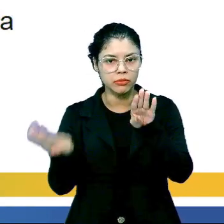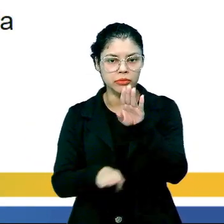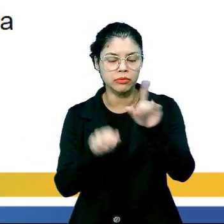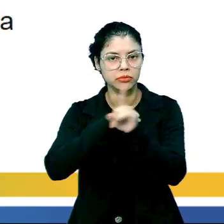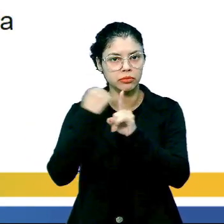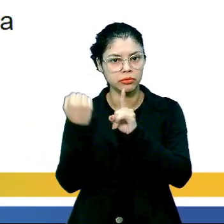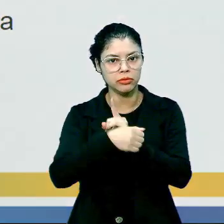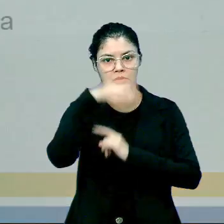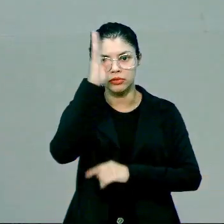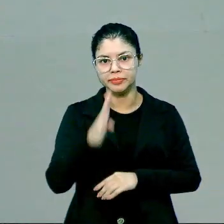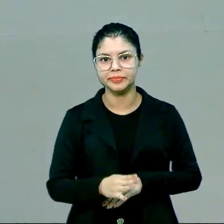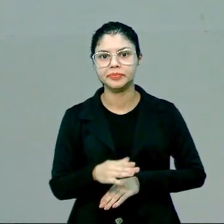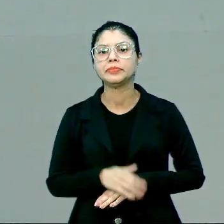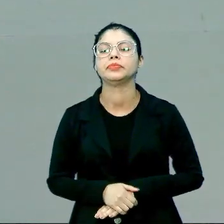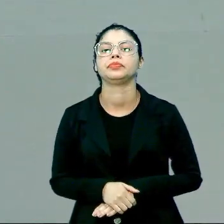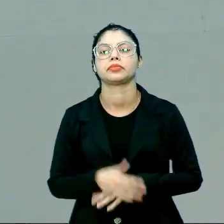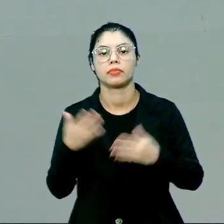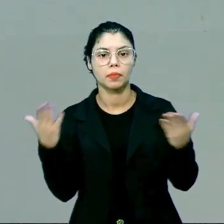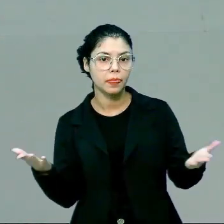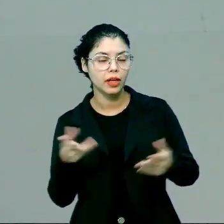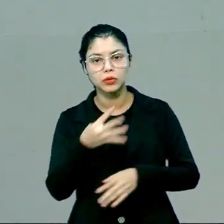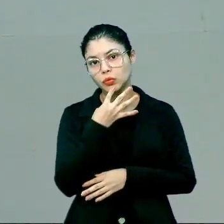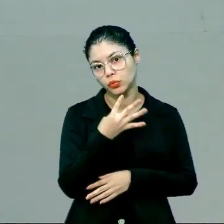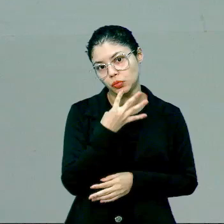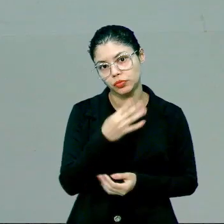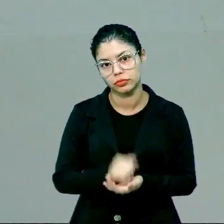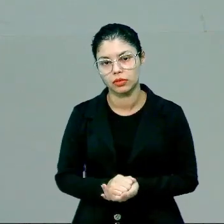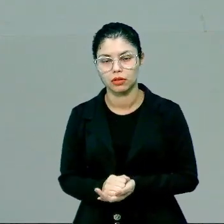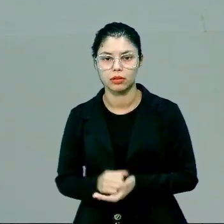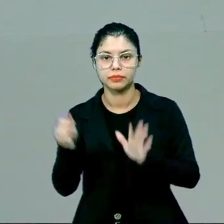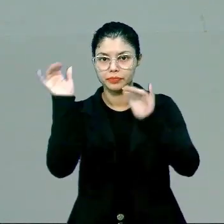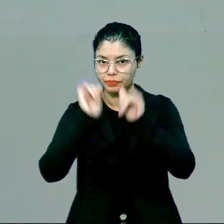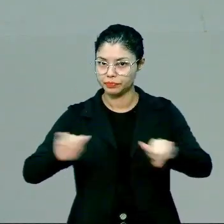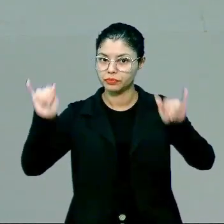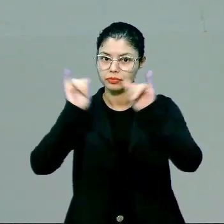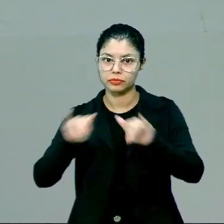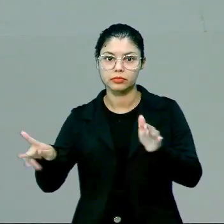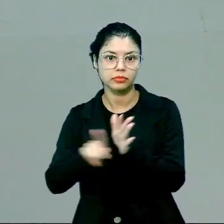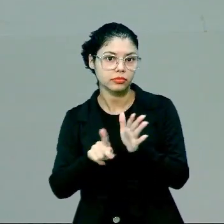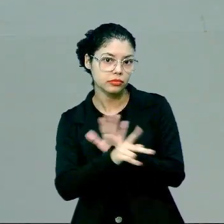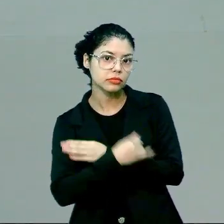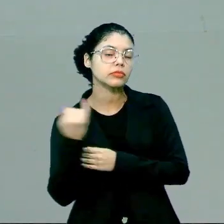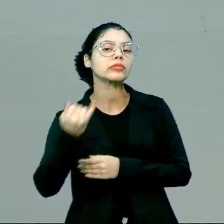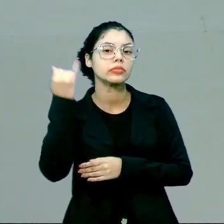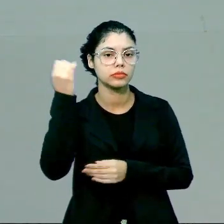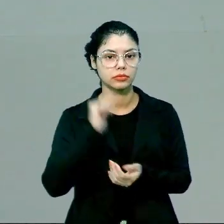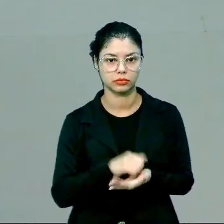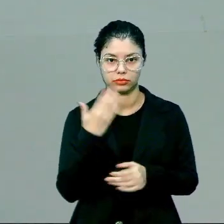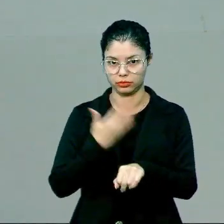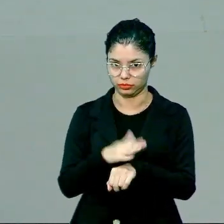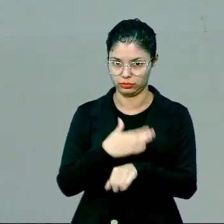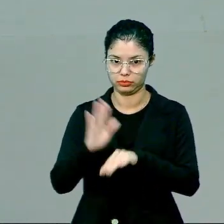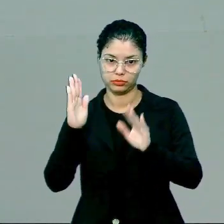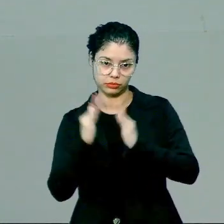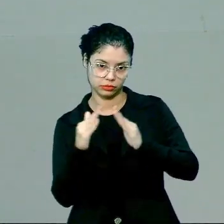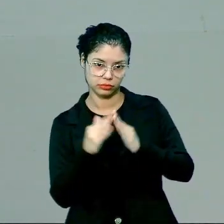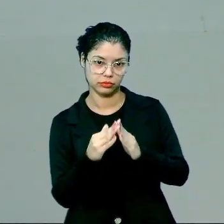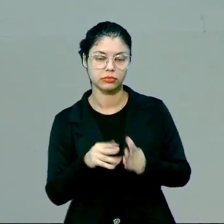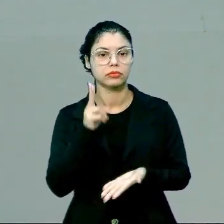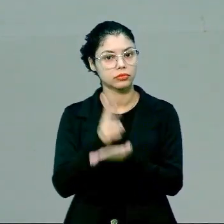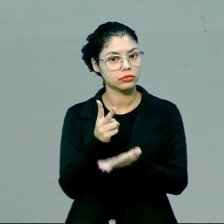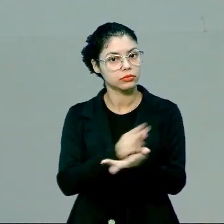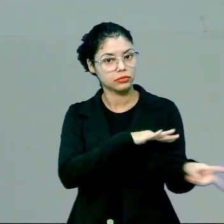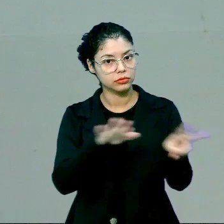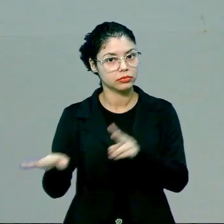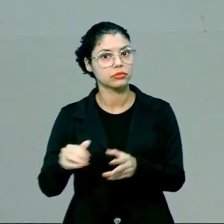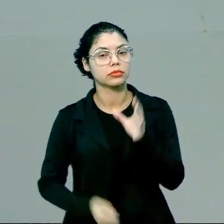desigualdade no Brasil. Esse tema é muito conhecido, ele é muito divulgado. Inclusive, é importante que vocês treinem em casa, toda semana vocês